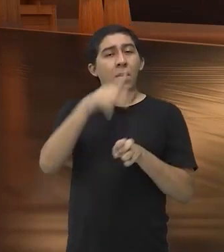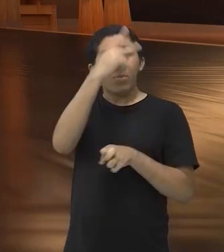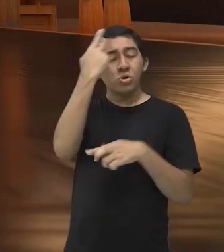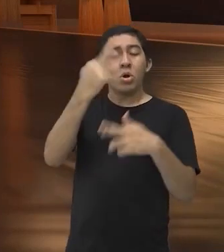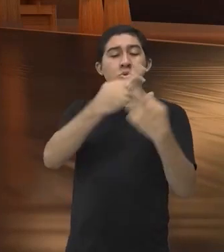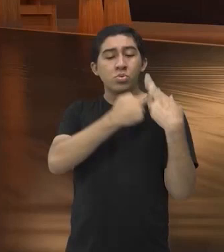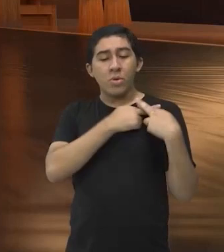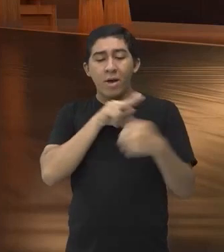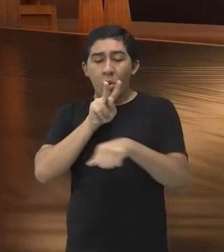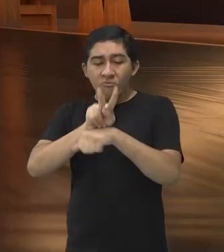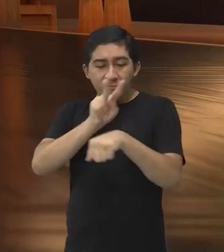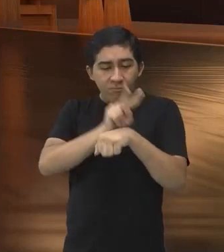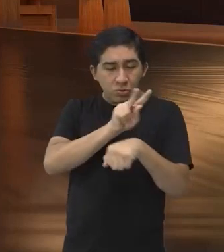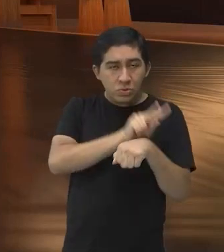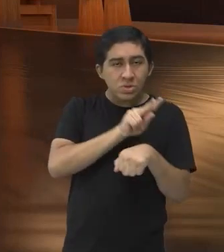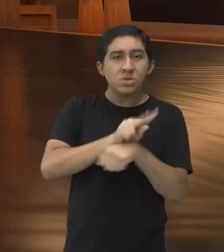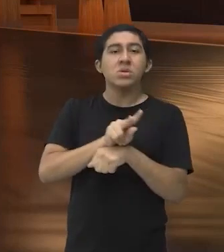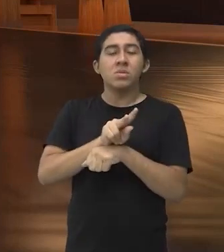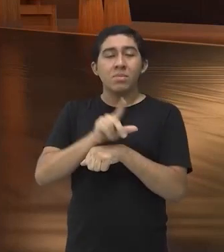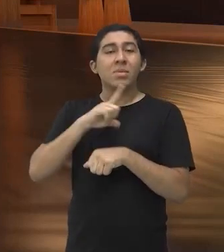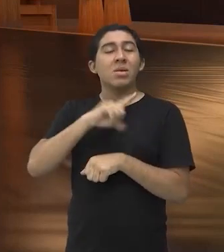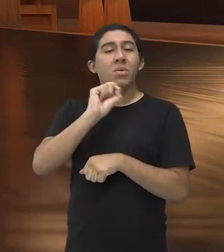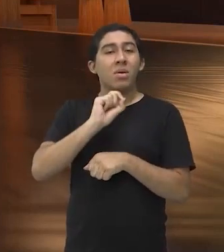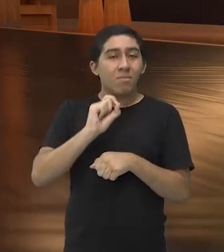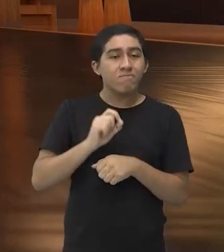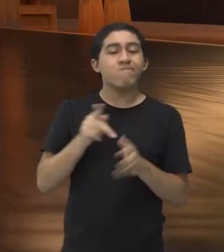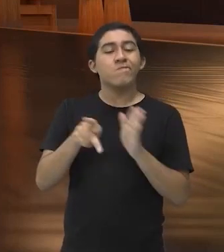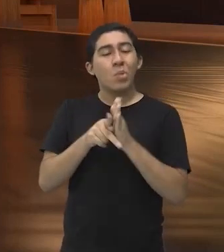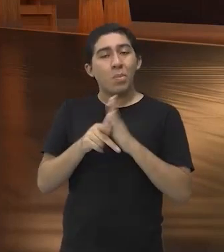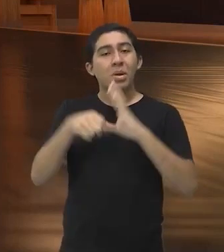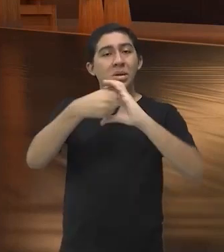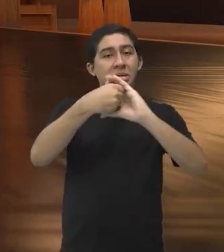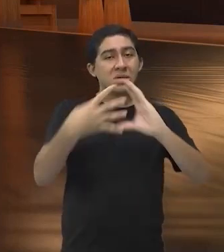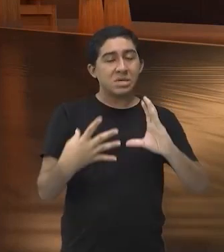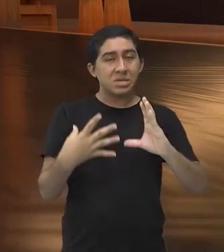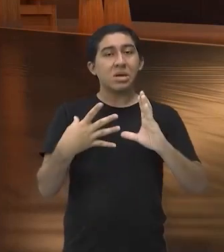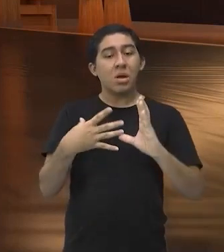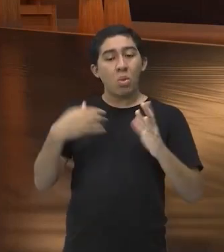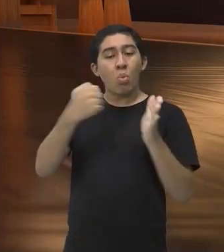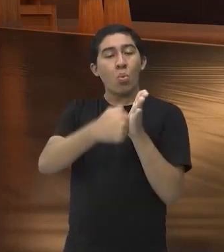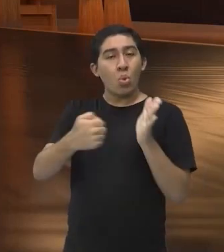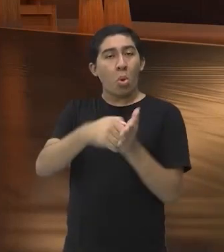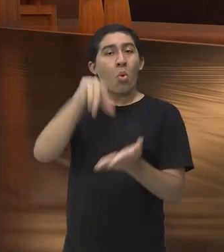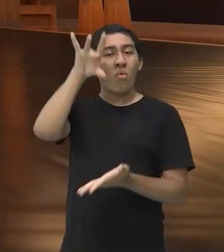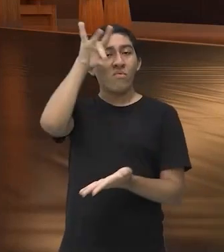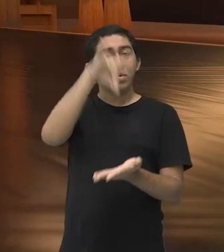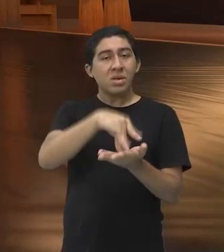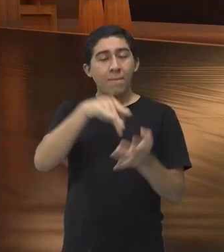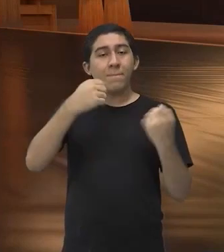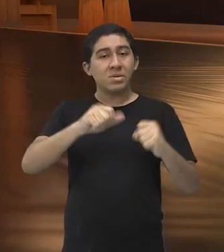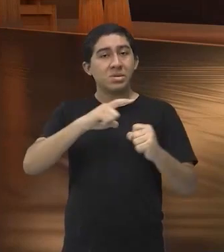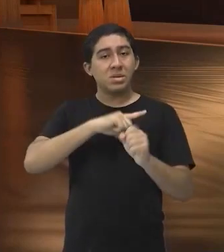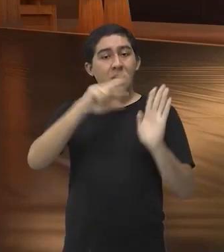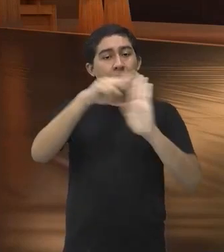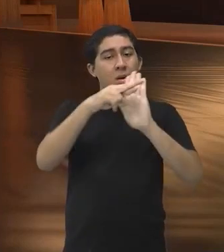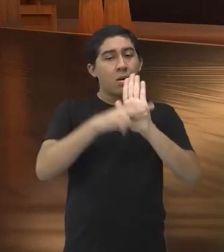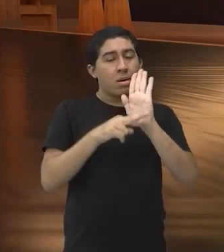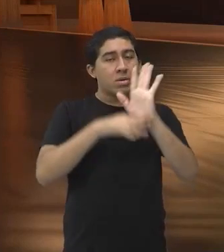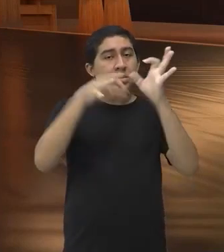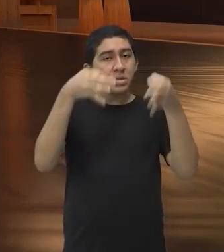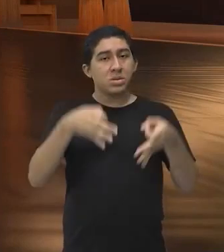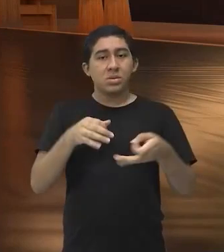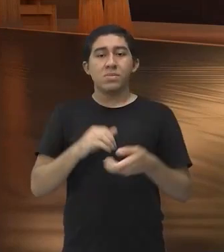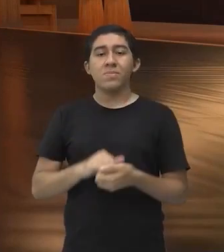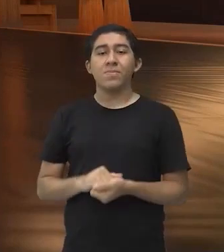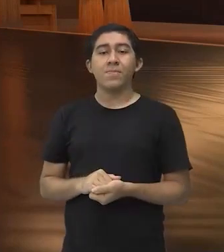Para ser aí uma luta, para ser caracterizado como uma luta oficial, o jiu-jitsu precisa disso aqui, tá bom? Os